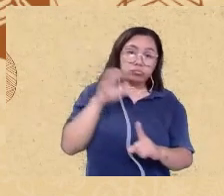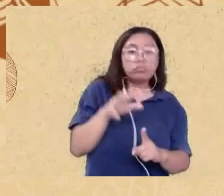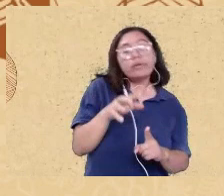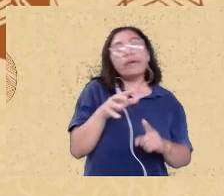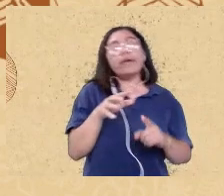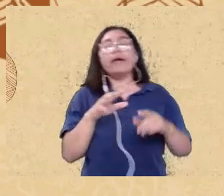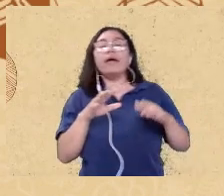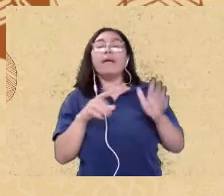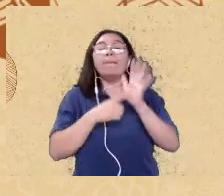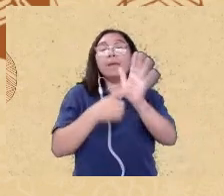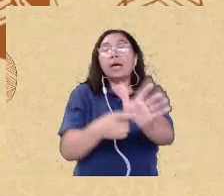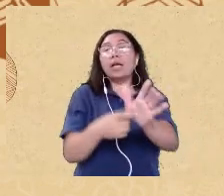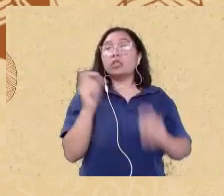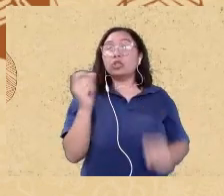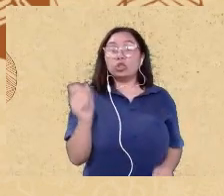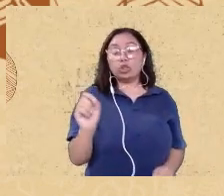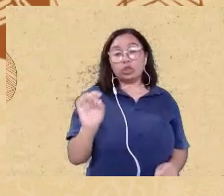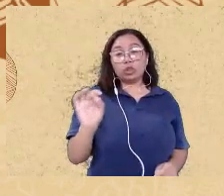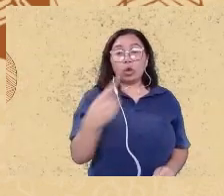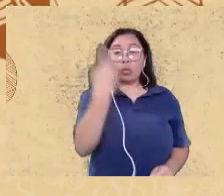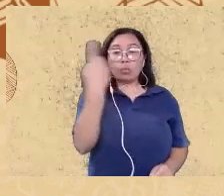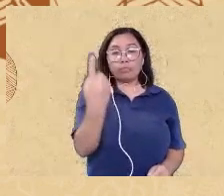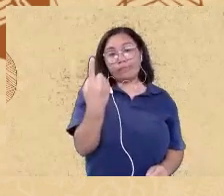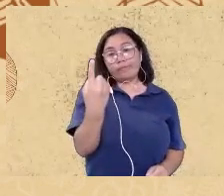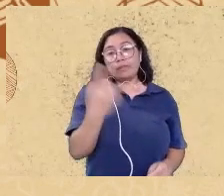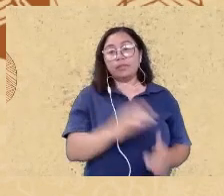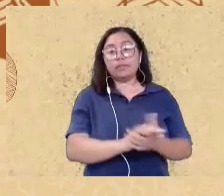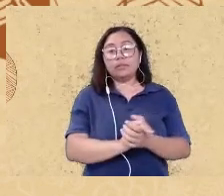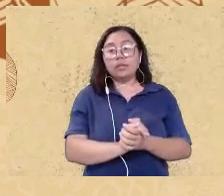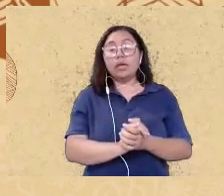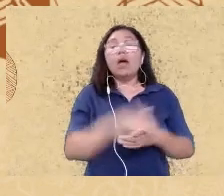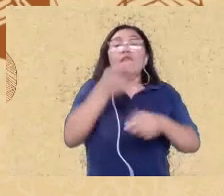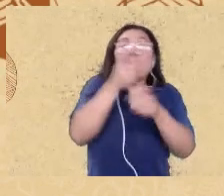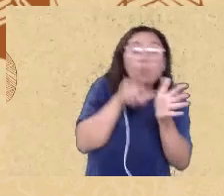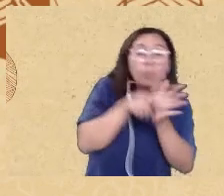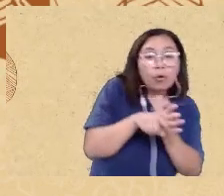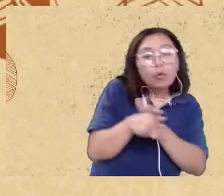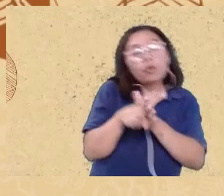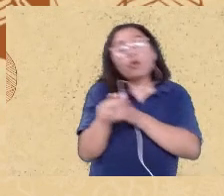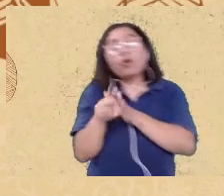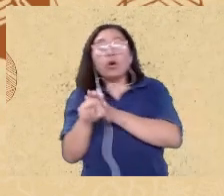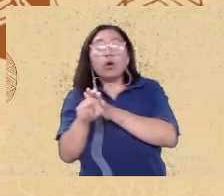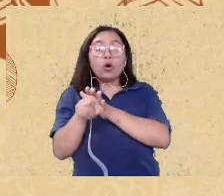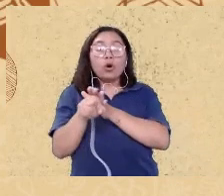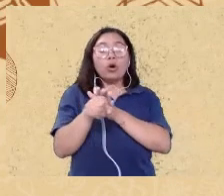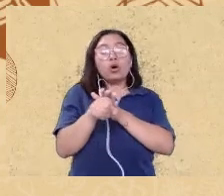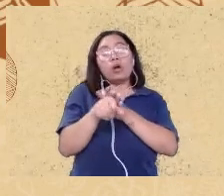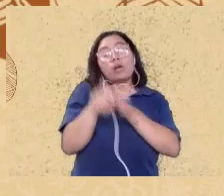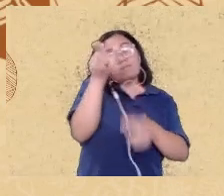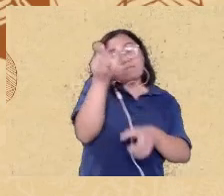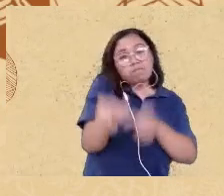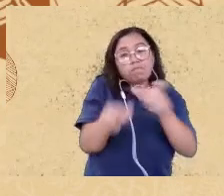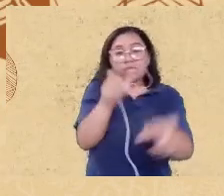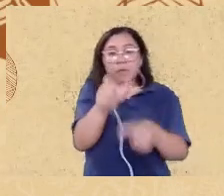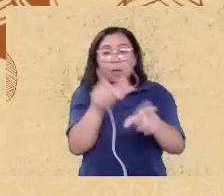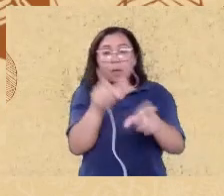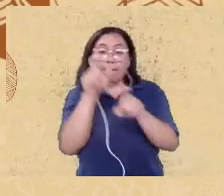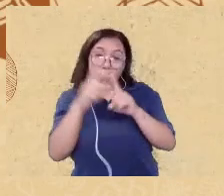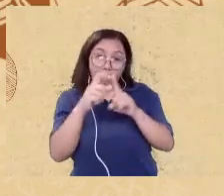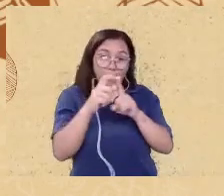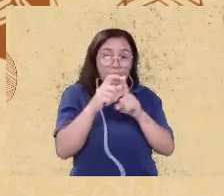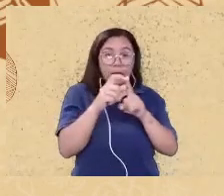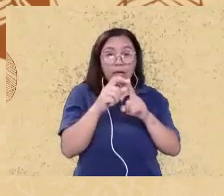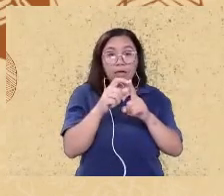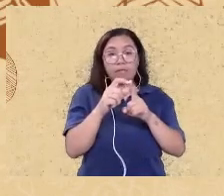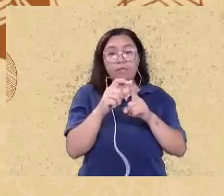levantado mas nós ainda fomos buscar marcadores específicos pois ainda poderíamos ainda